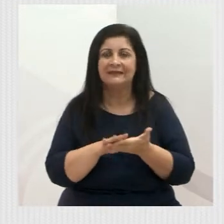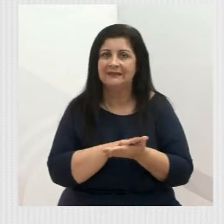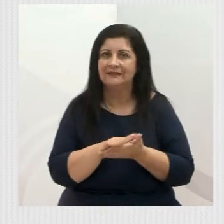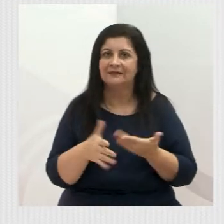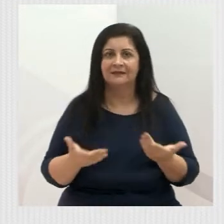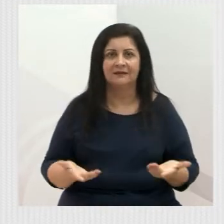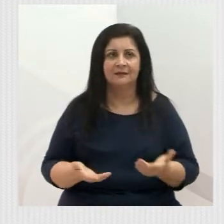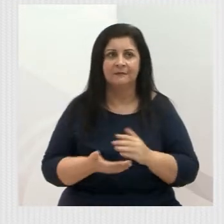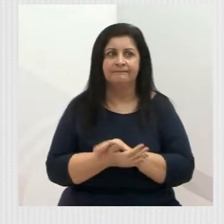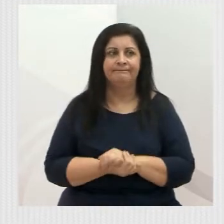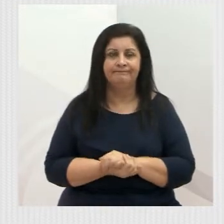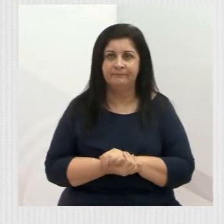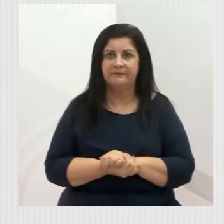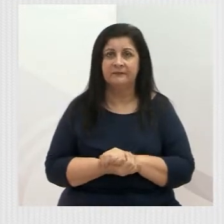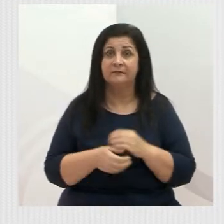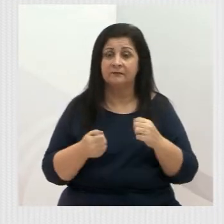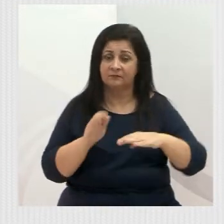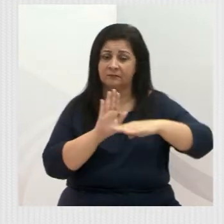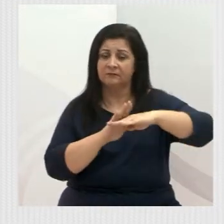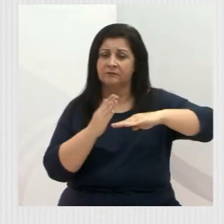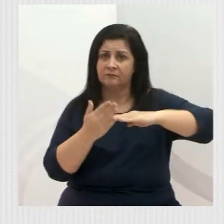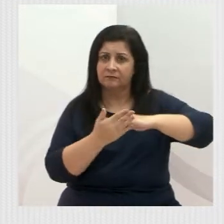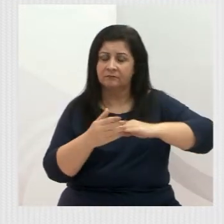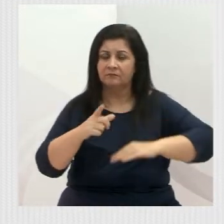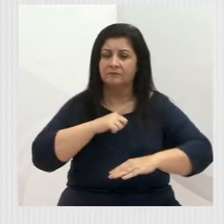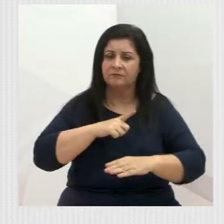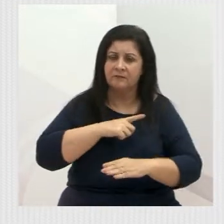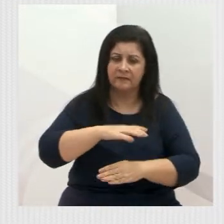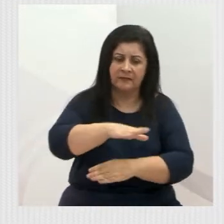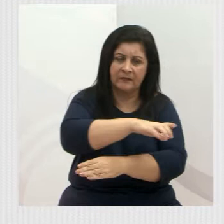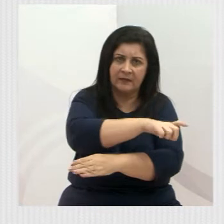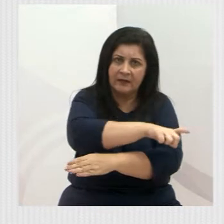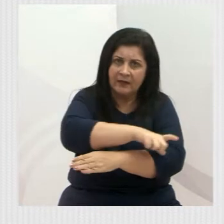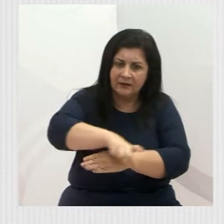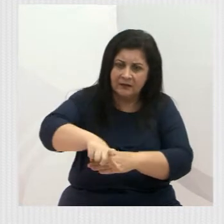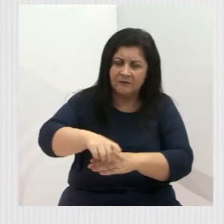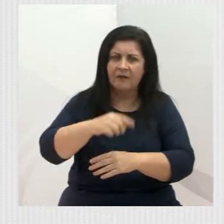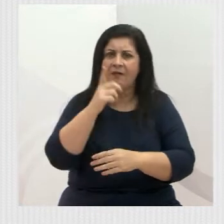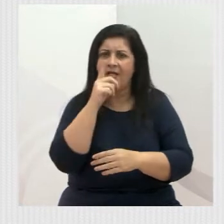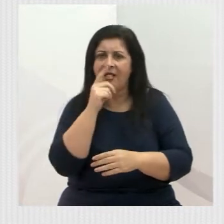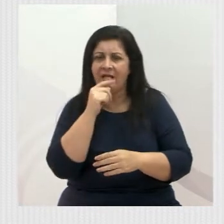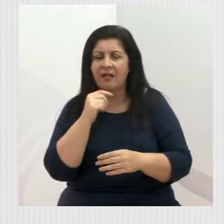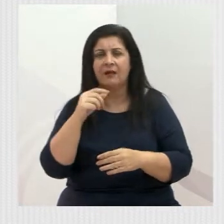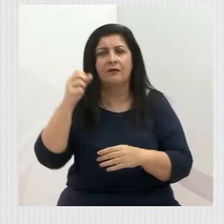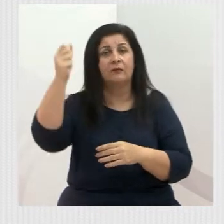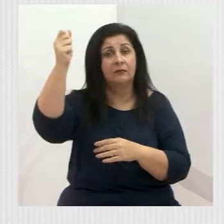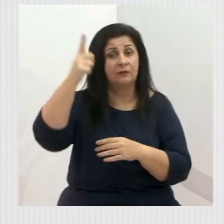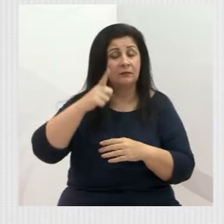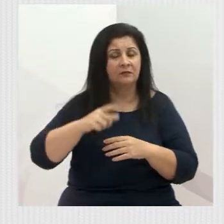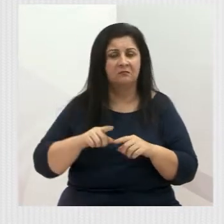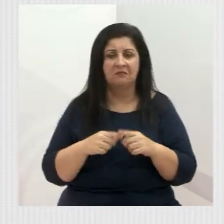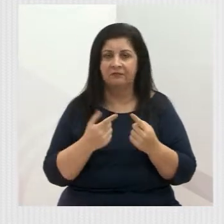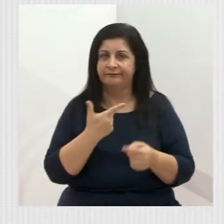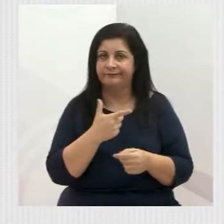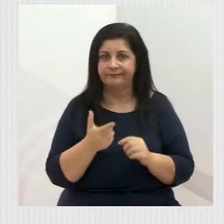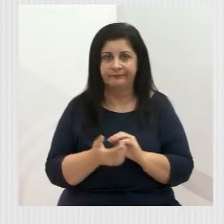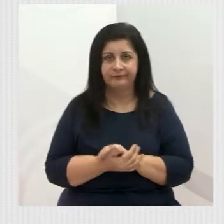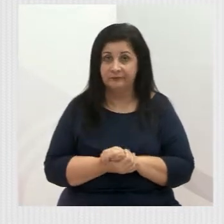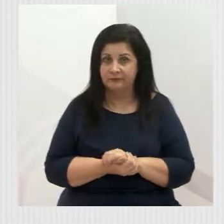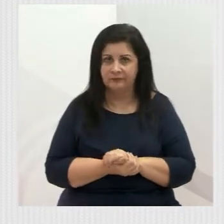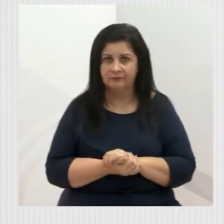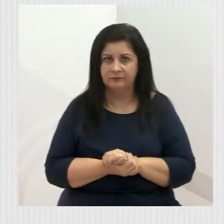loteador, entregando o bairro com asfalto, com iluminação, com rede de esgoto, e isso não foi feito. E isso